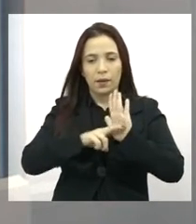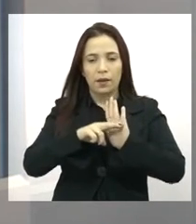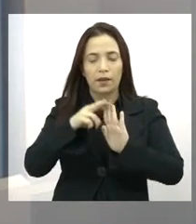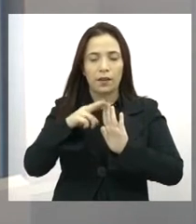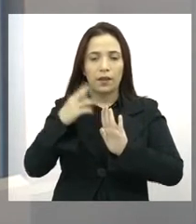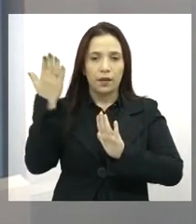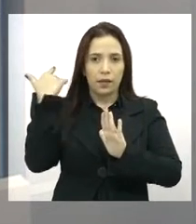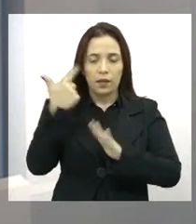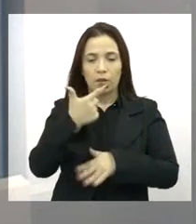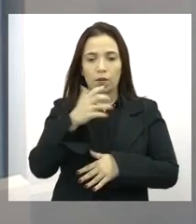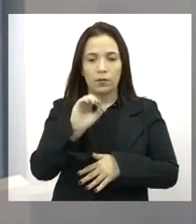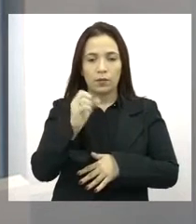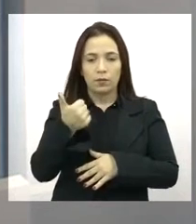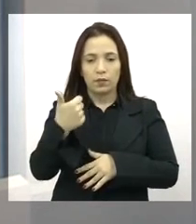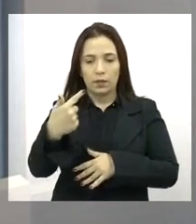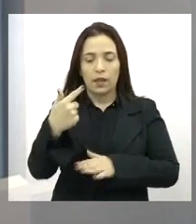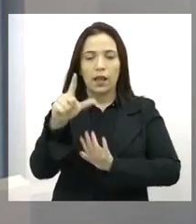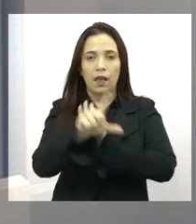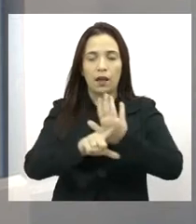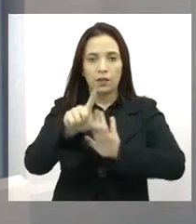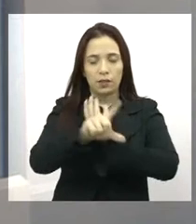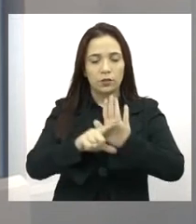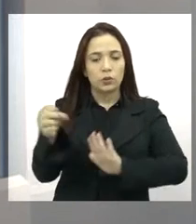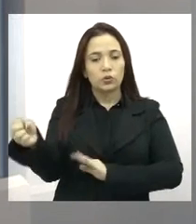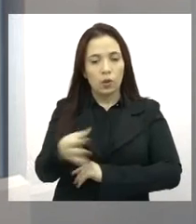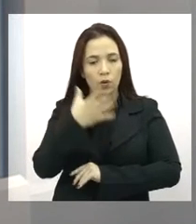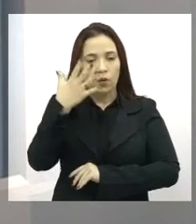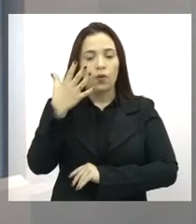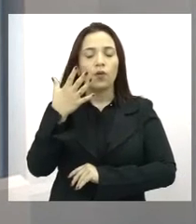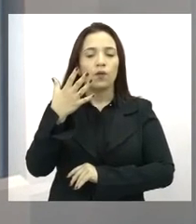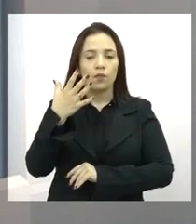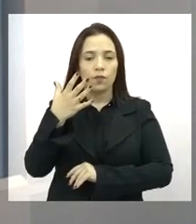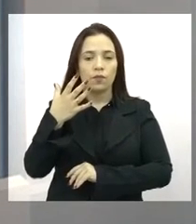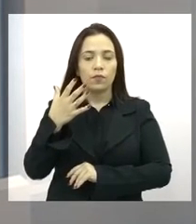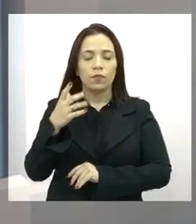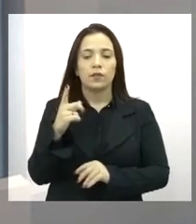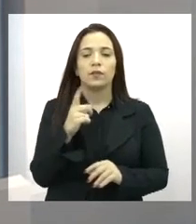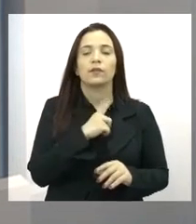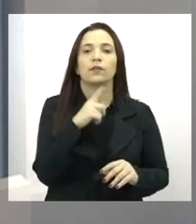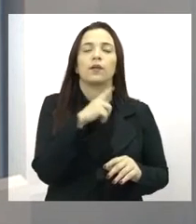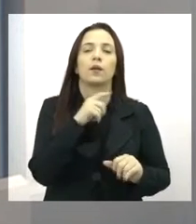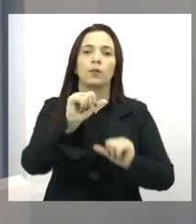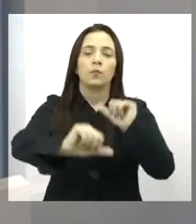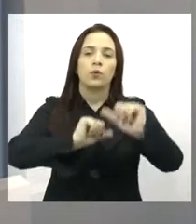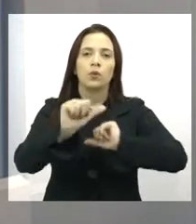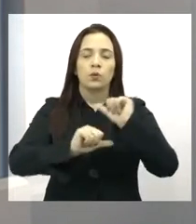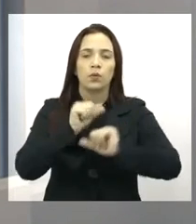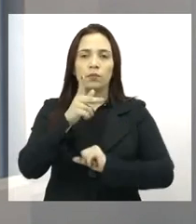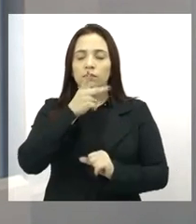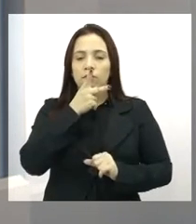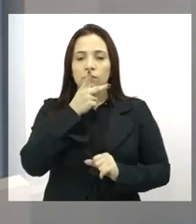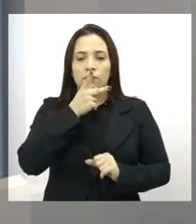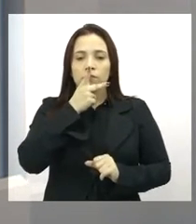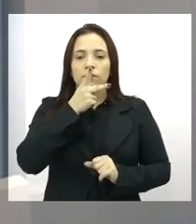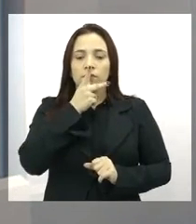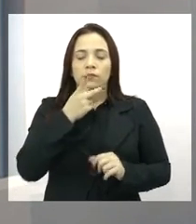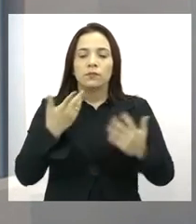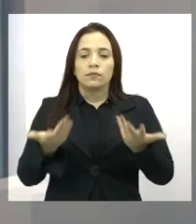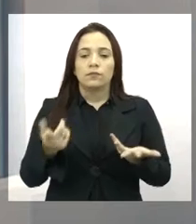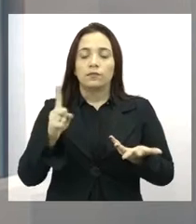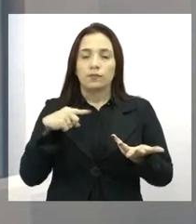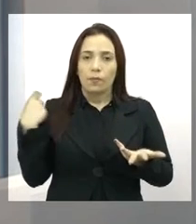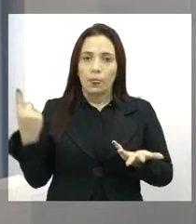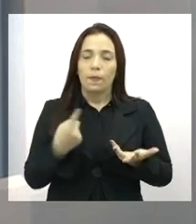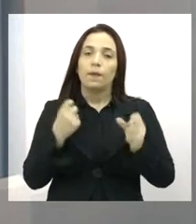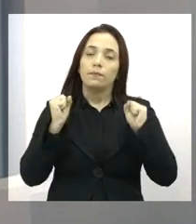2017, né, na legislação eleitoral, deixou de ser justa causa para a mudança de partido. Então, para que a